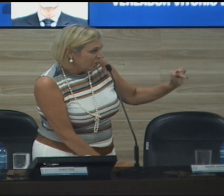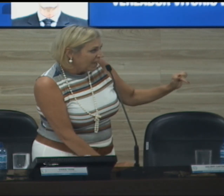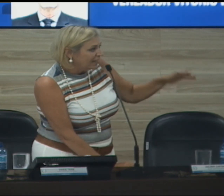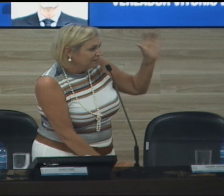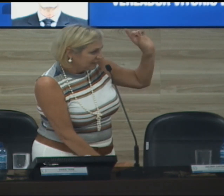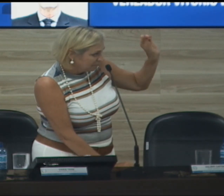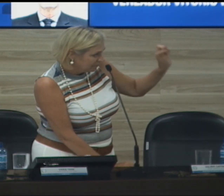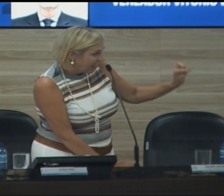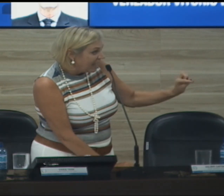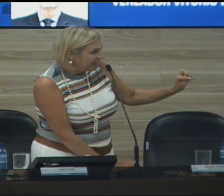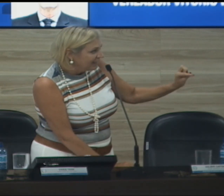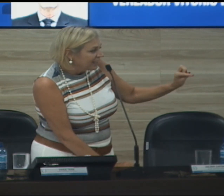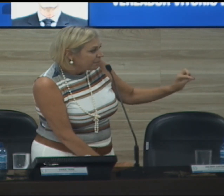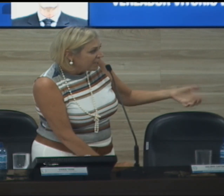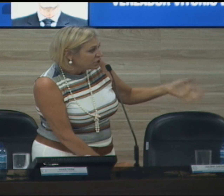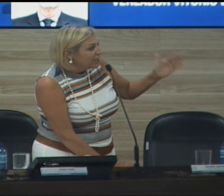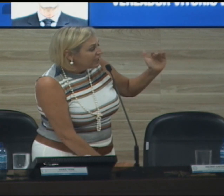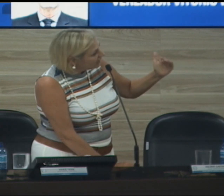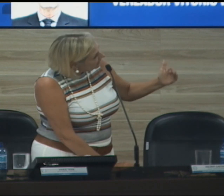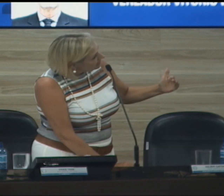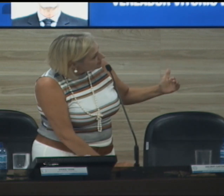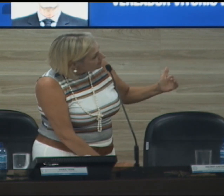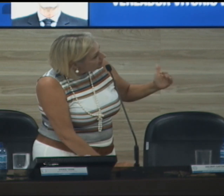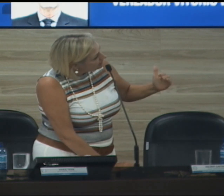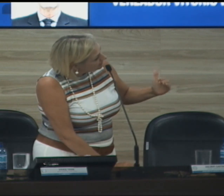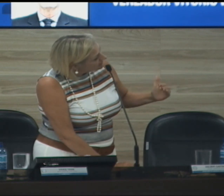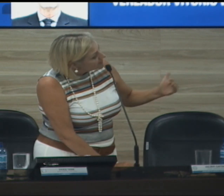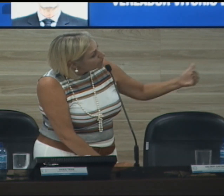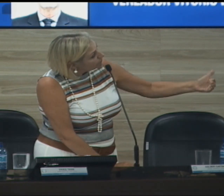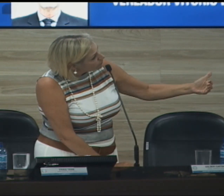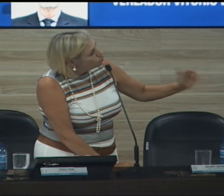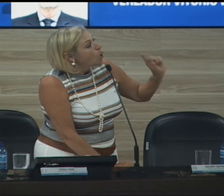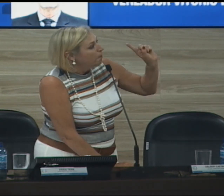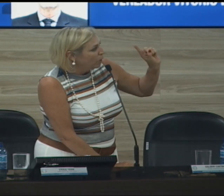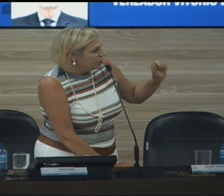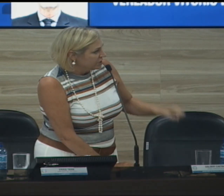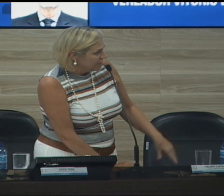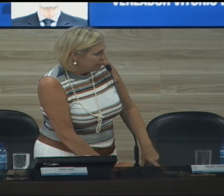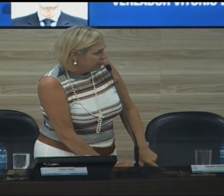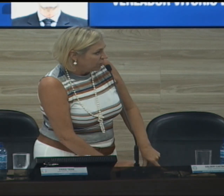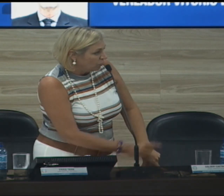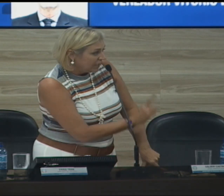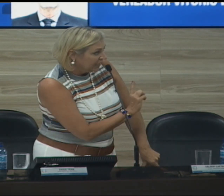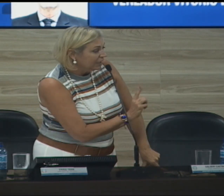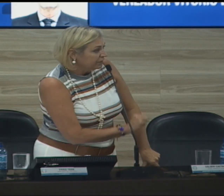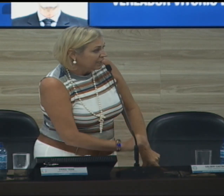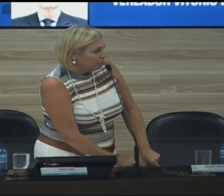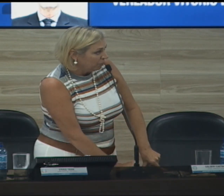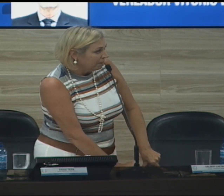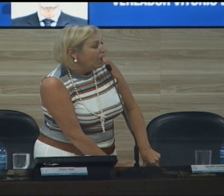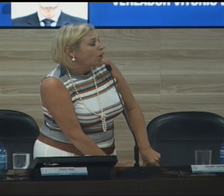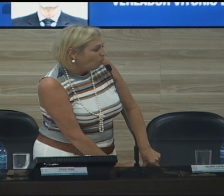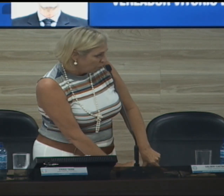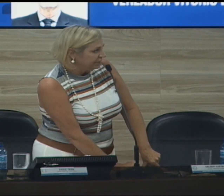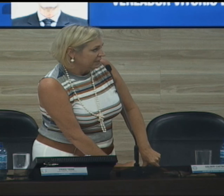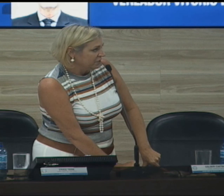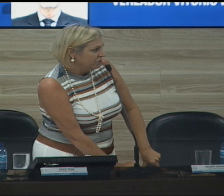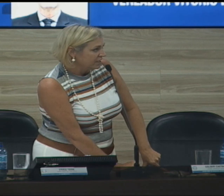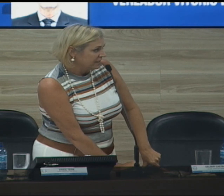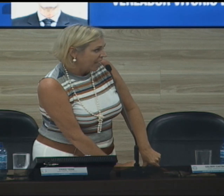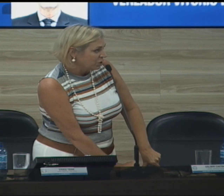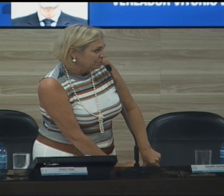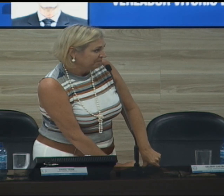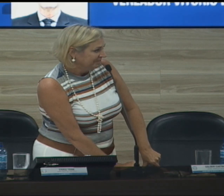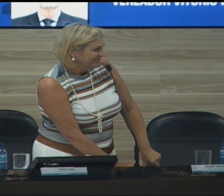julgar tecnicamente que essa esse avanço pode ser feito e não terá problema com o